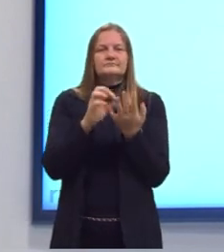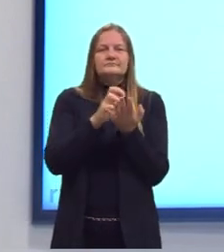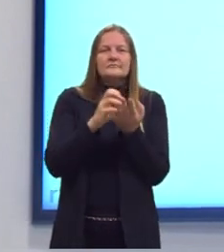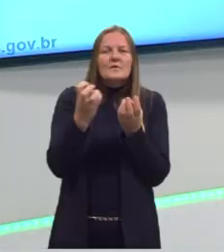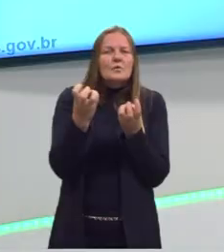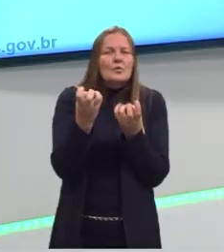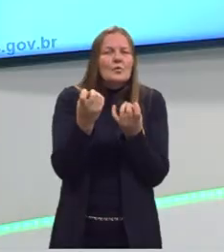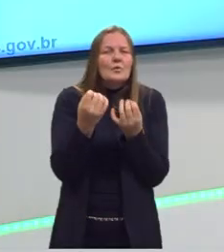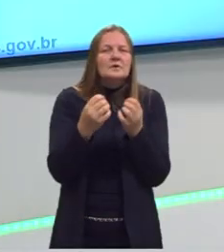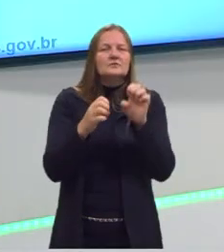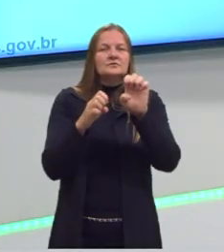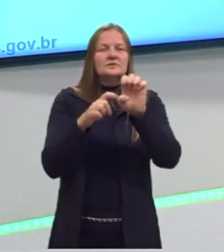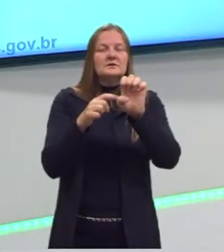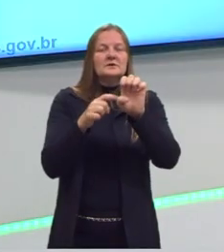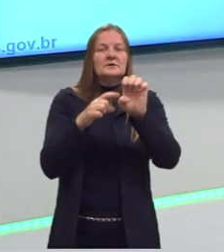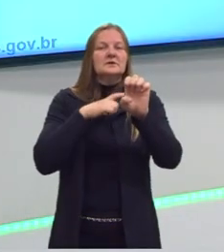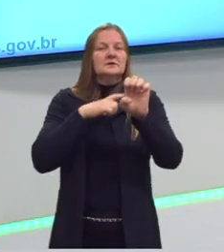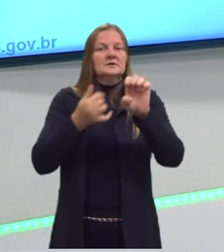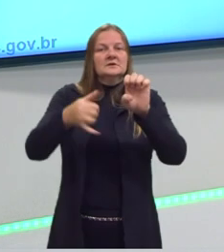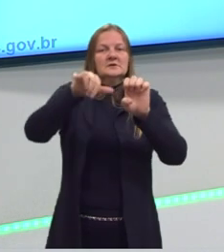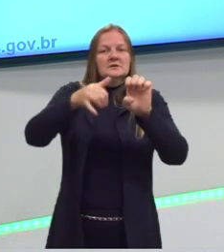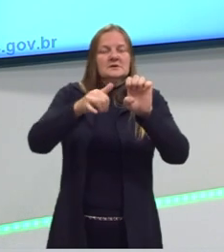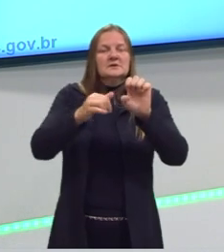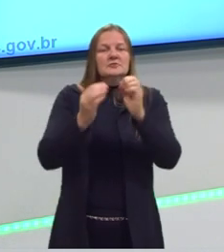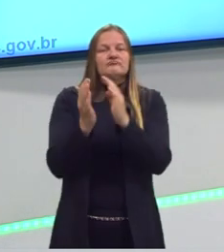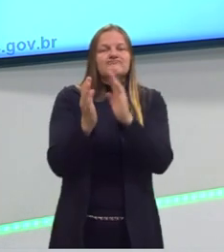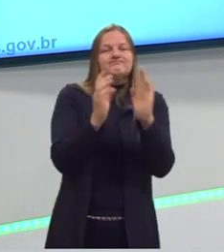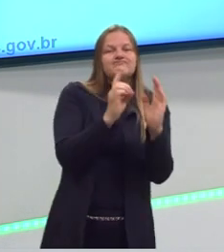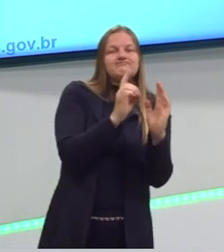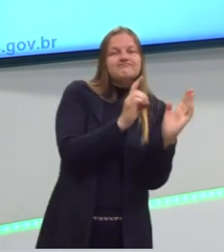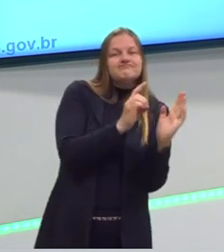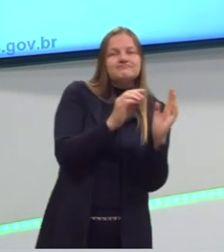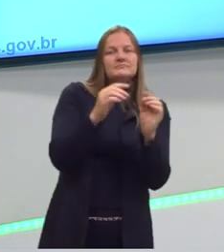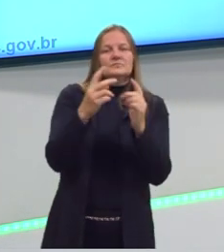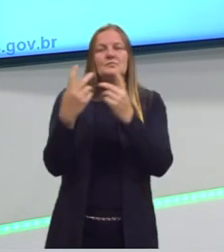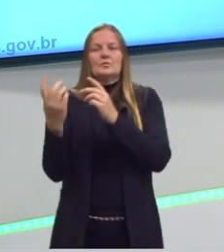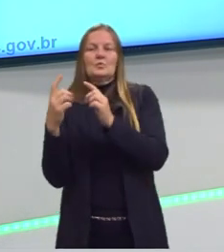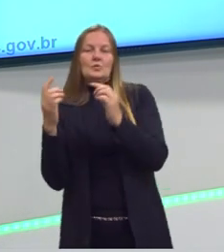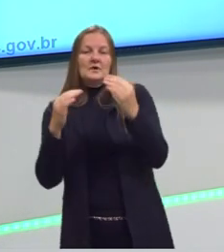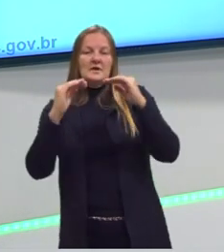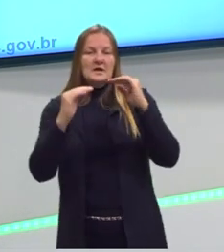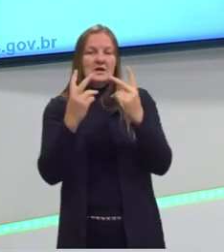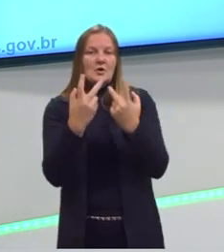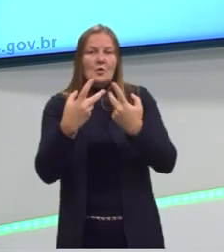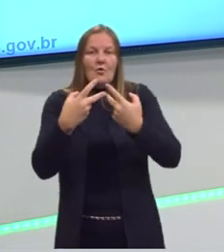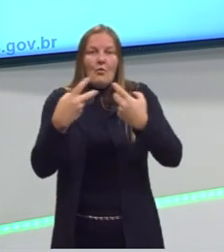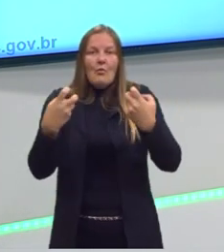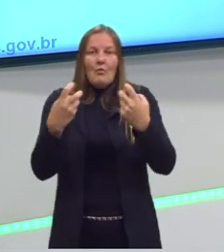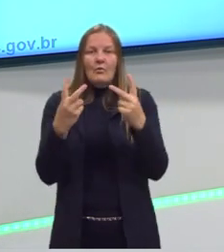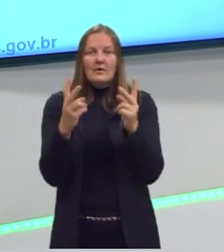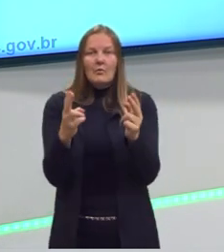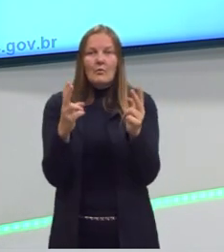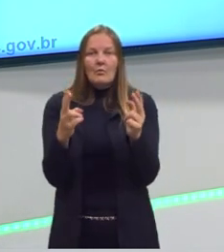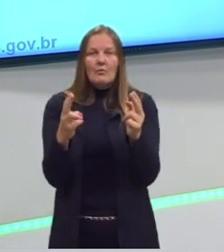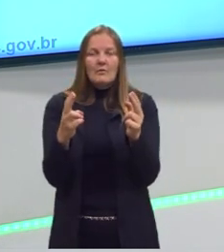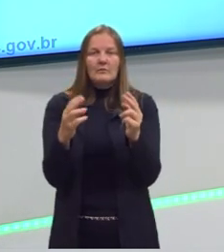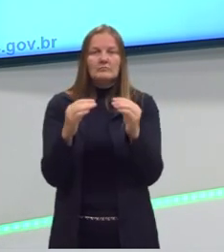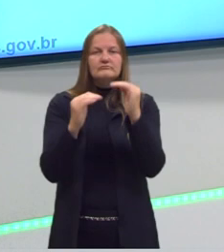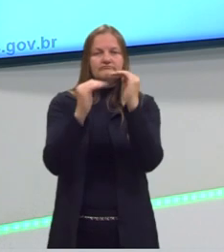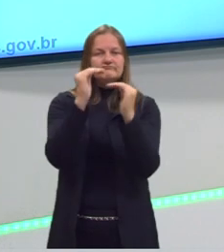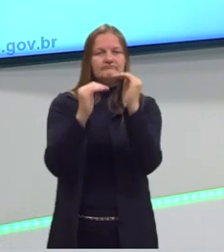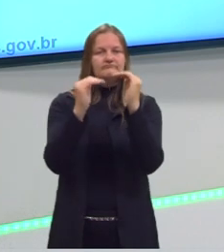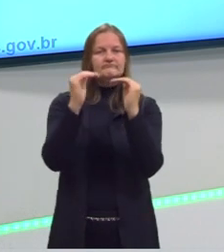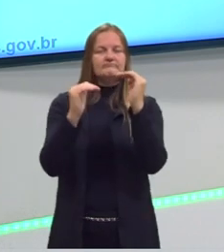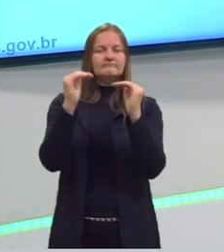quantos elementos químicos eu tenho de cada lado para ver se está igual essa quantidade de átomos de cada elemento.